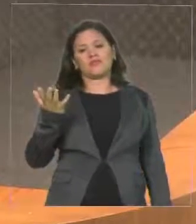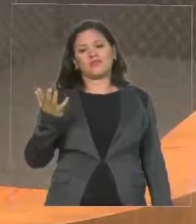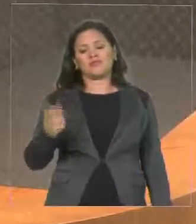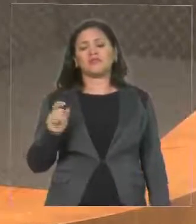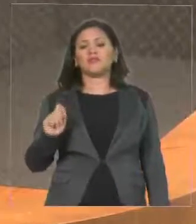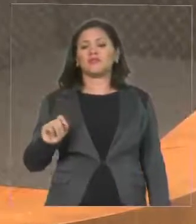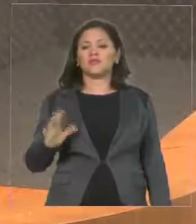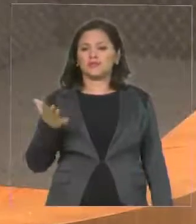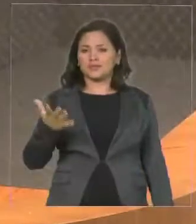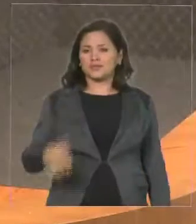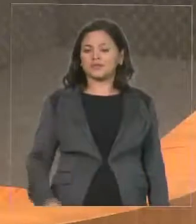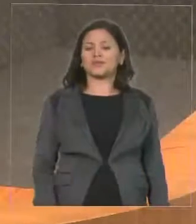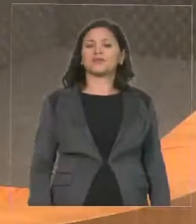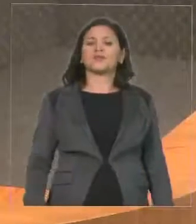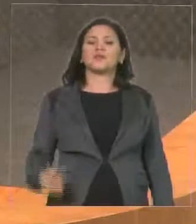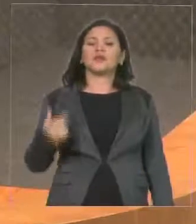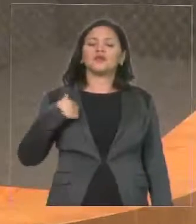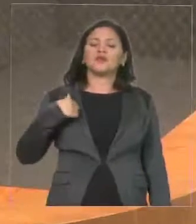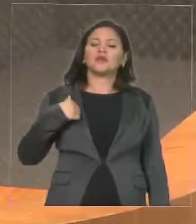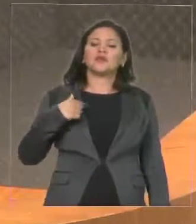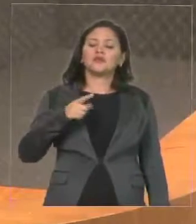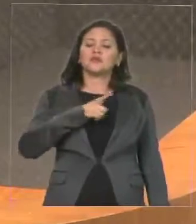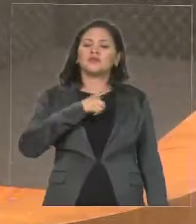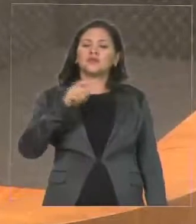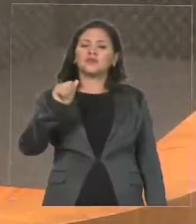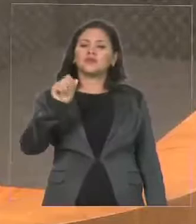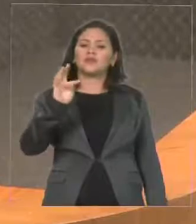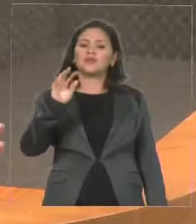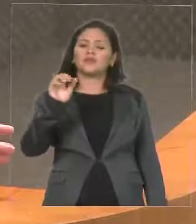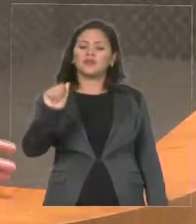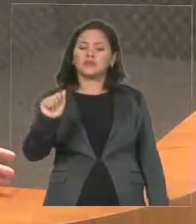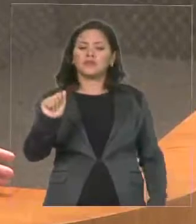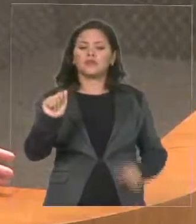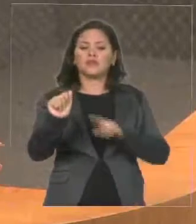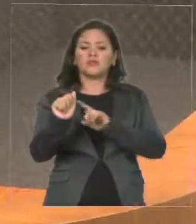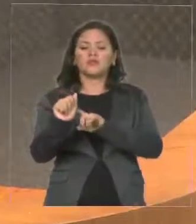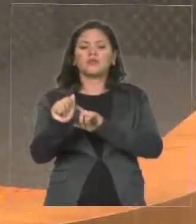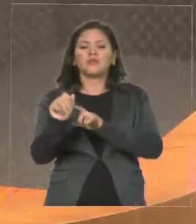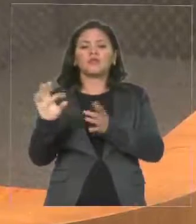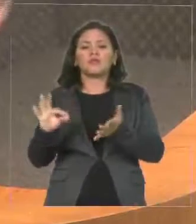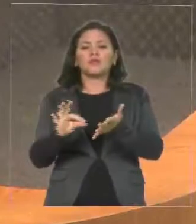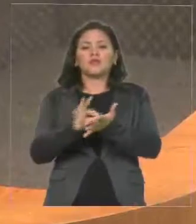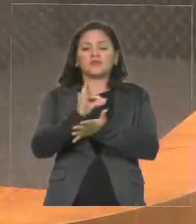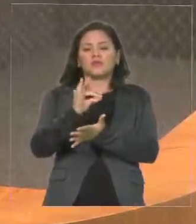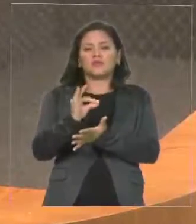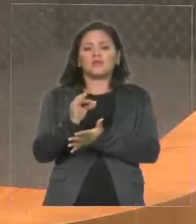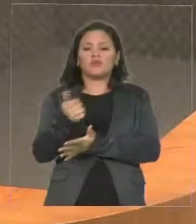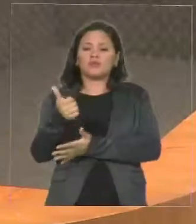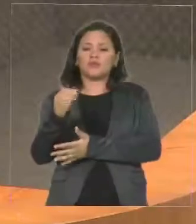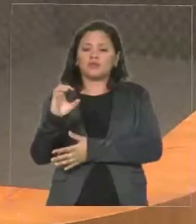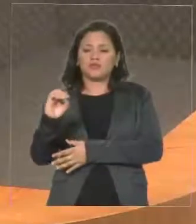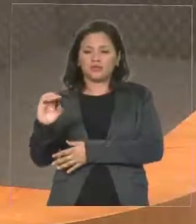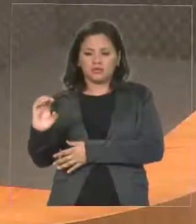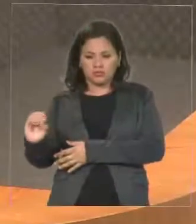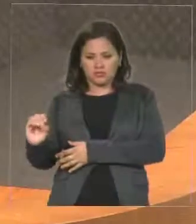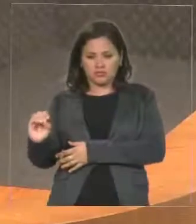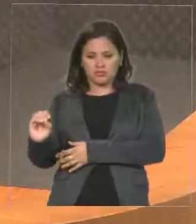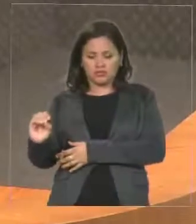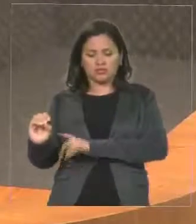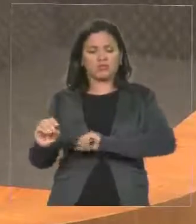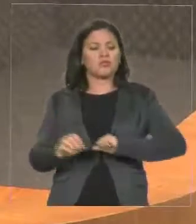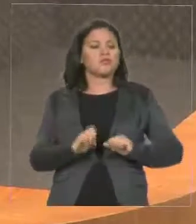Eu tenho uma ata de registro de preço, onde o remédio custa a caixa R 100. A empresa, o fornecedor,